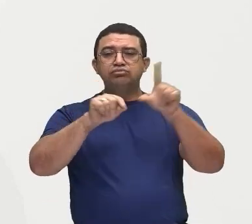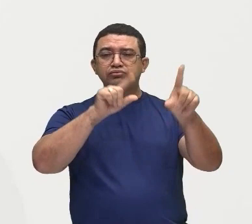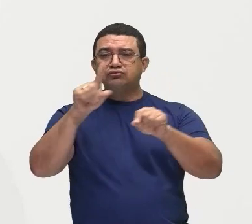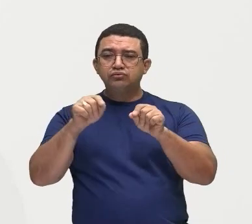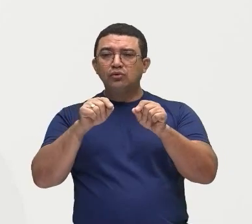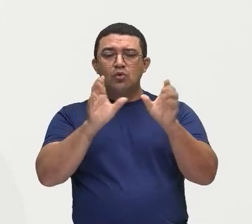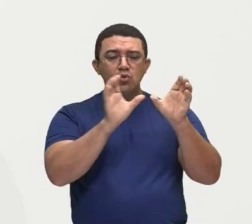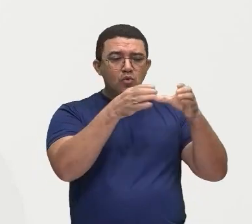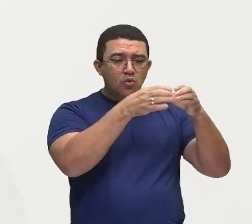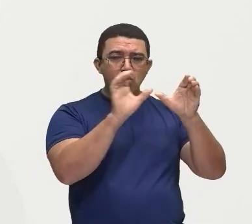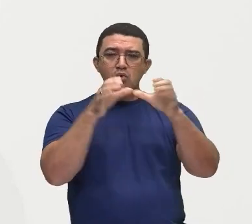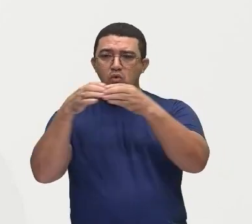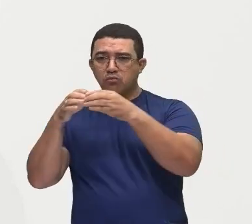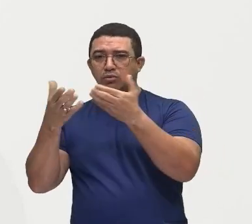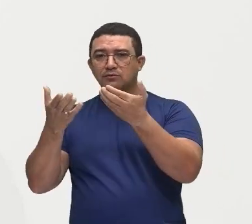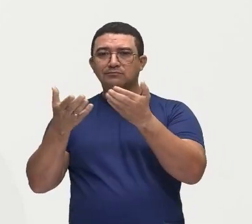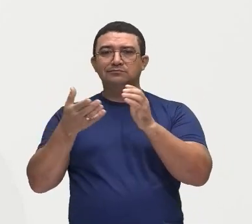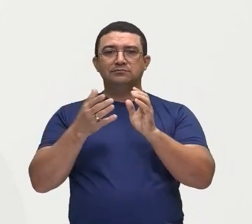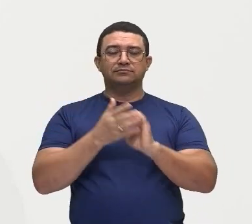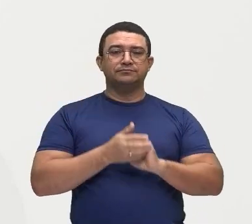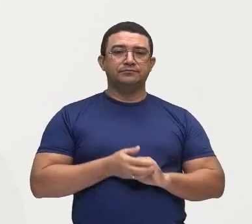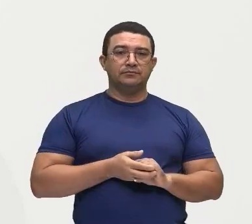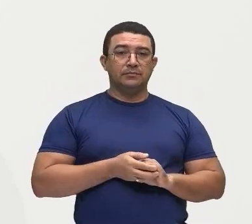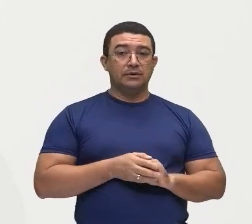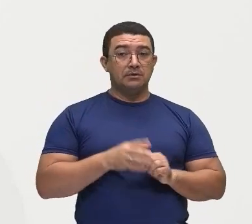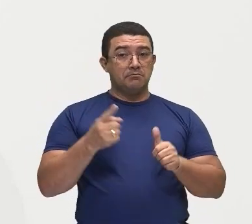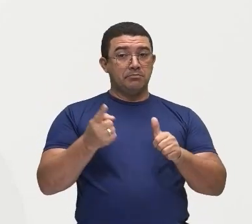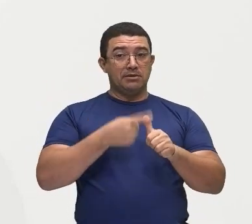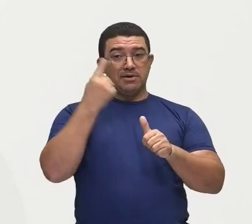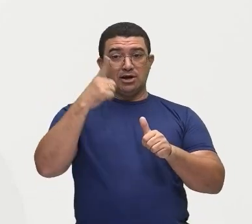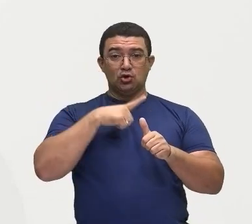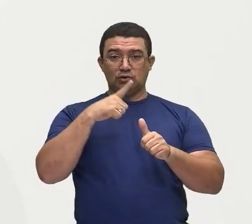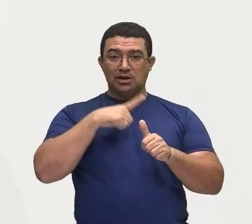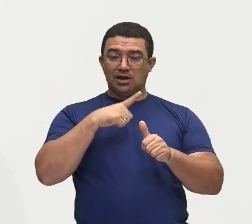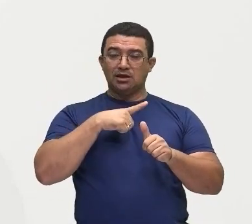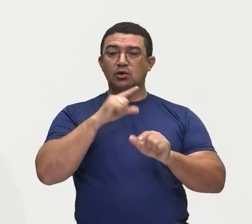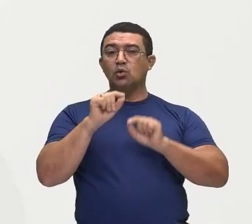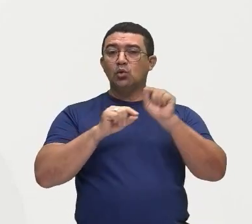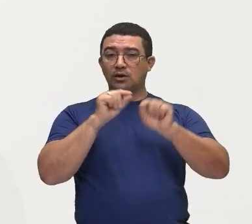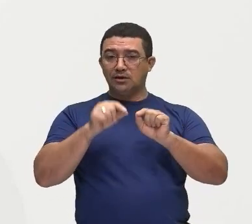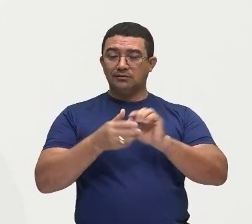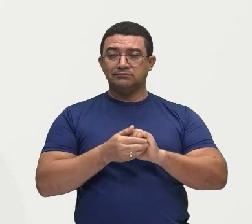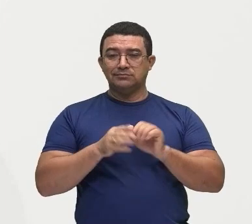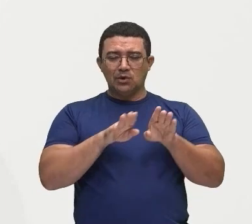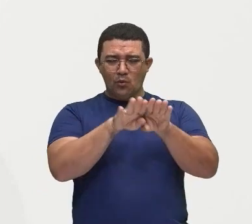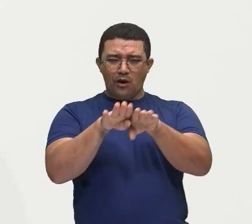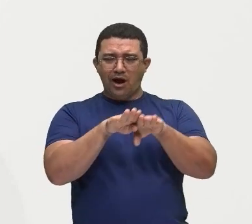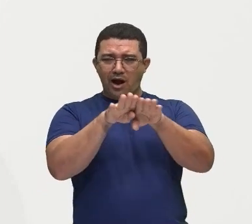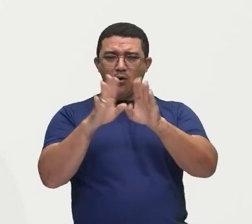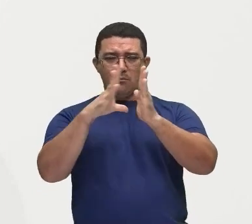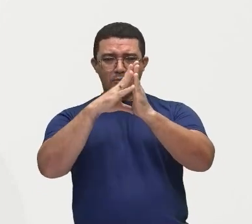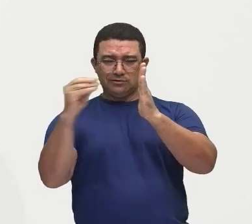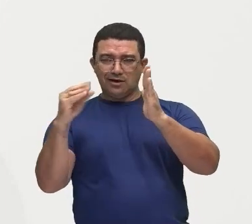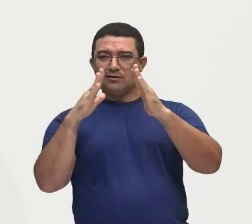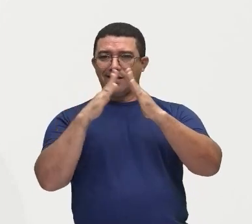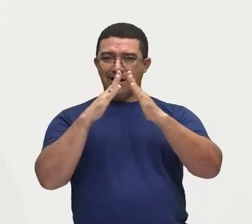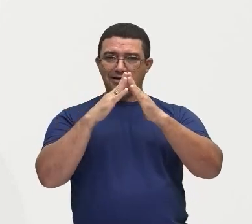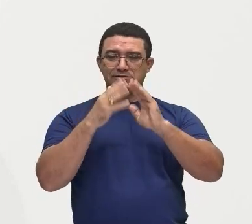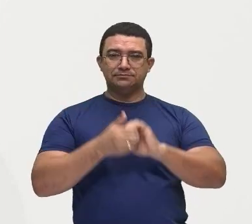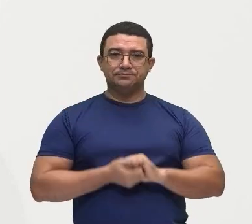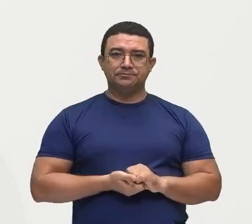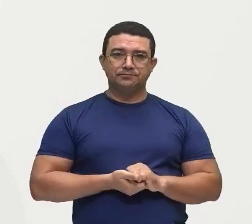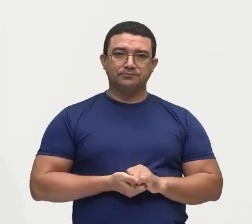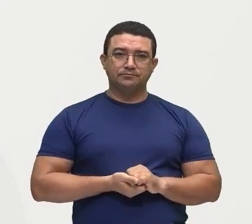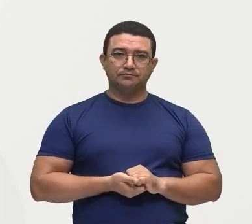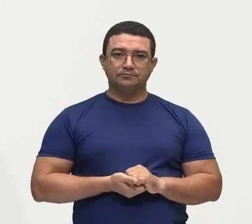De propriedade. Então, primeiro, a gente tem aquela classificação, né? Essa padronização. Aí, a gente vai observar